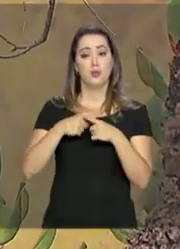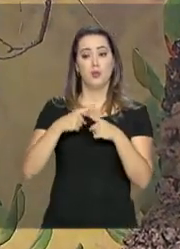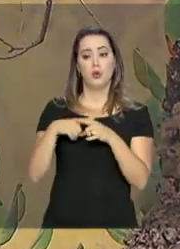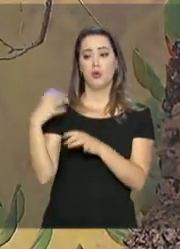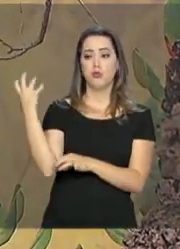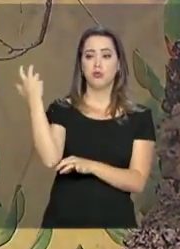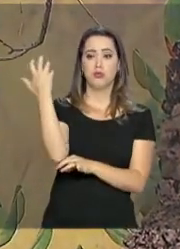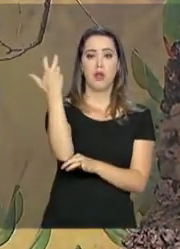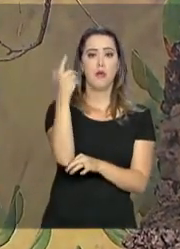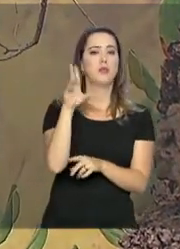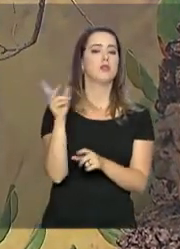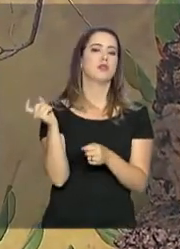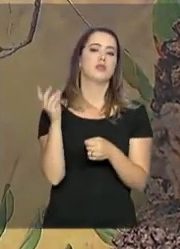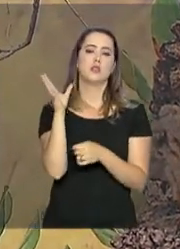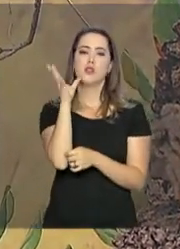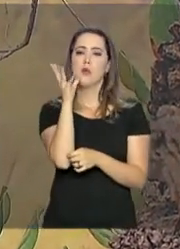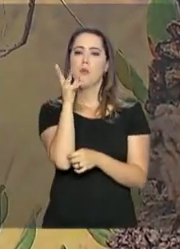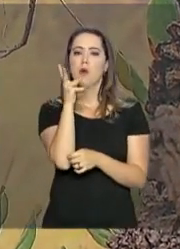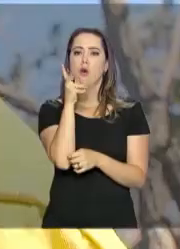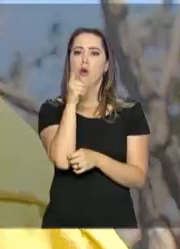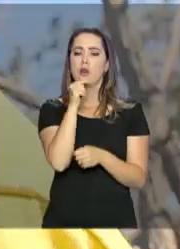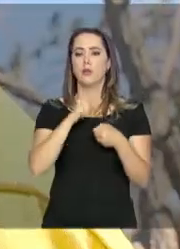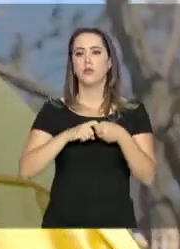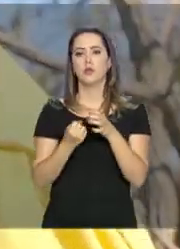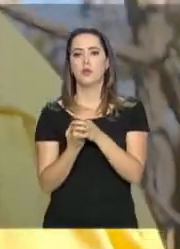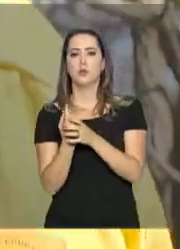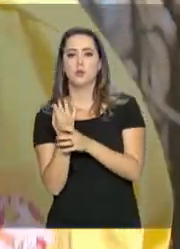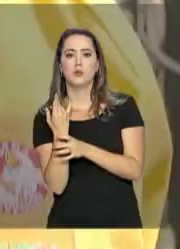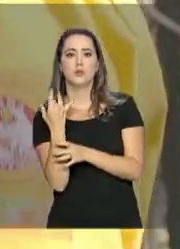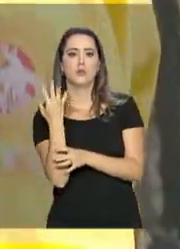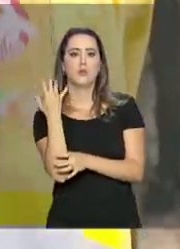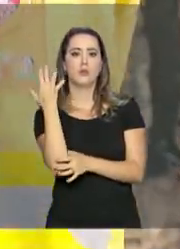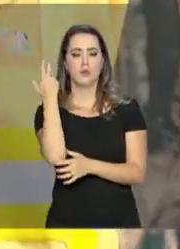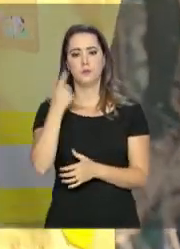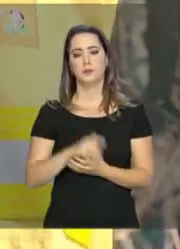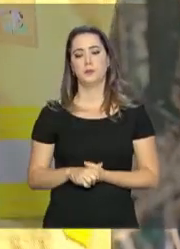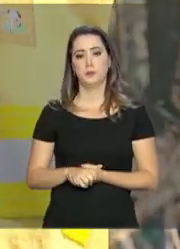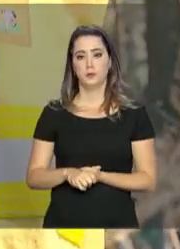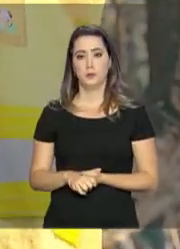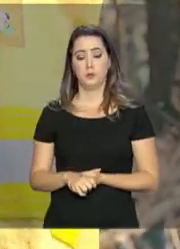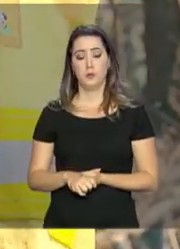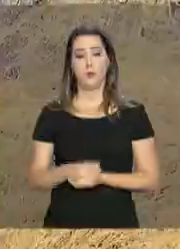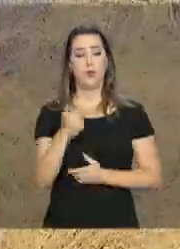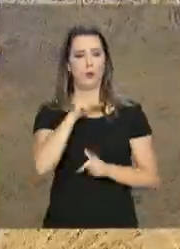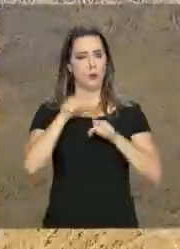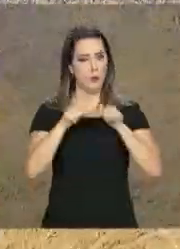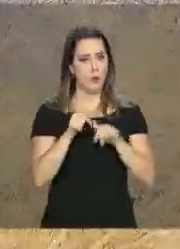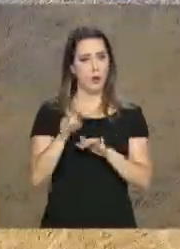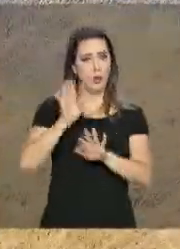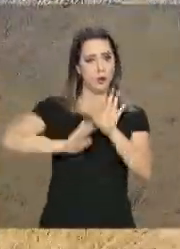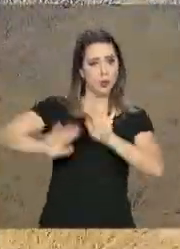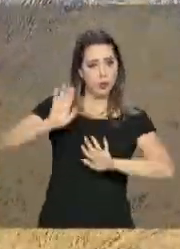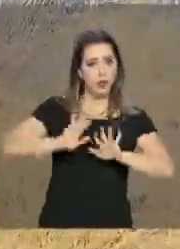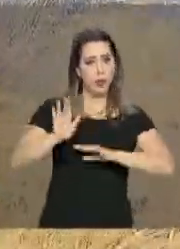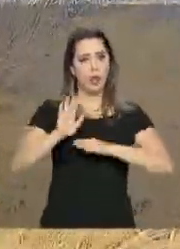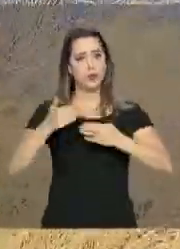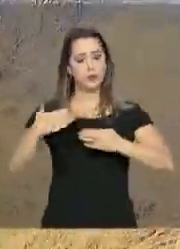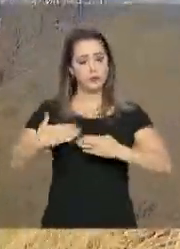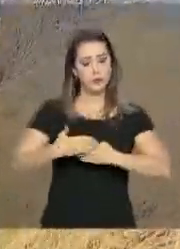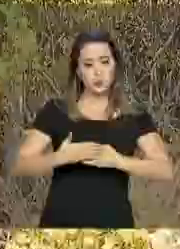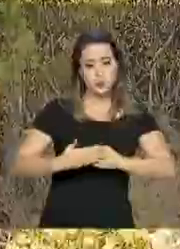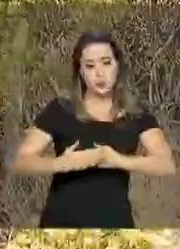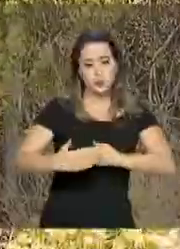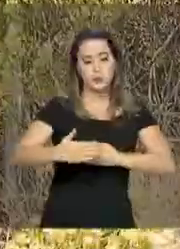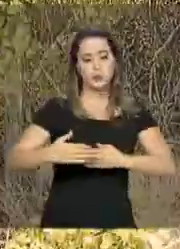plantas demoram para voltar a crescer. Ações como esta de prevenção do Ibama ajudaram a reduzir os focos de